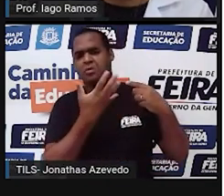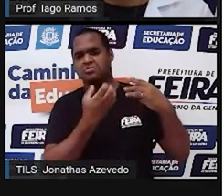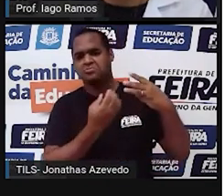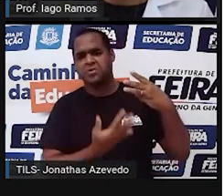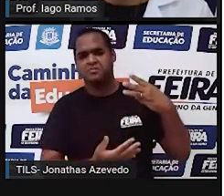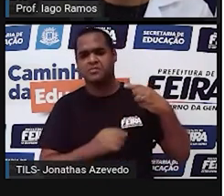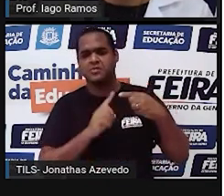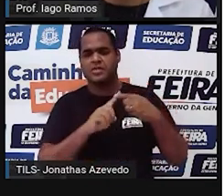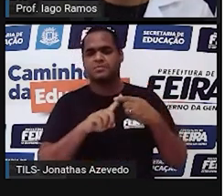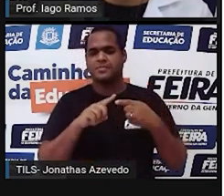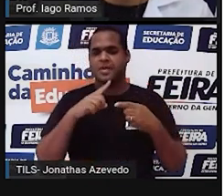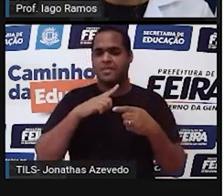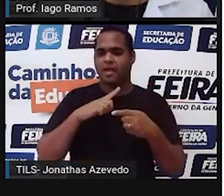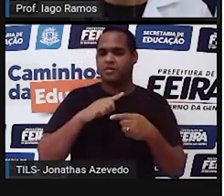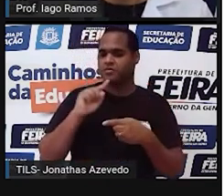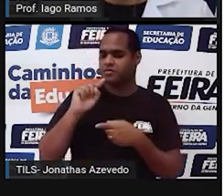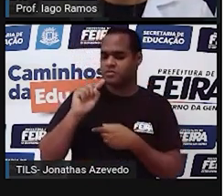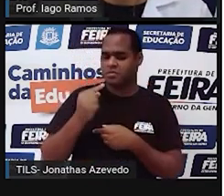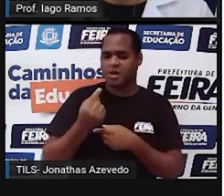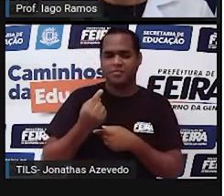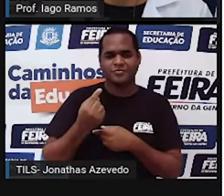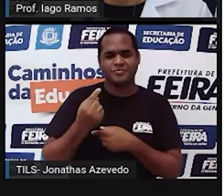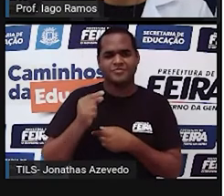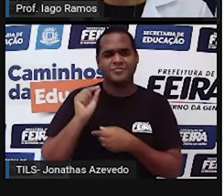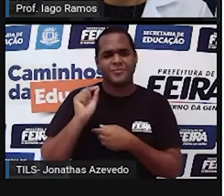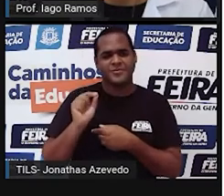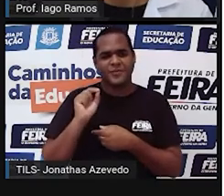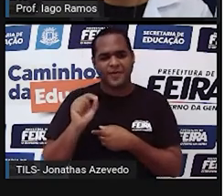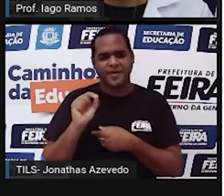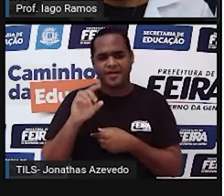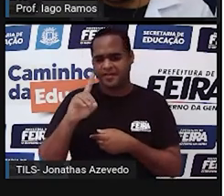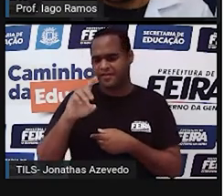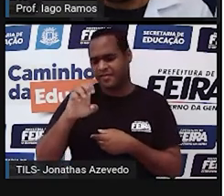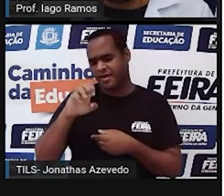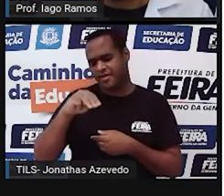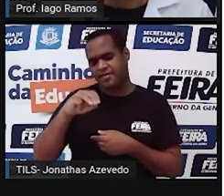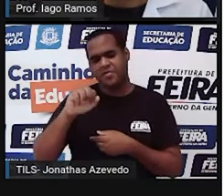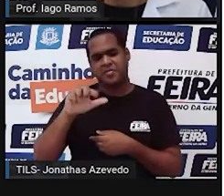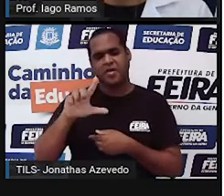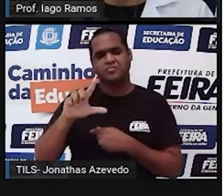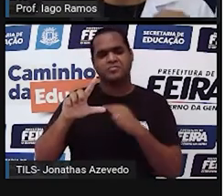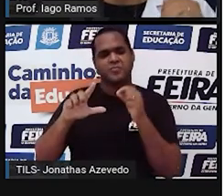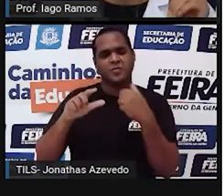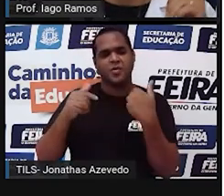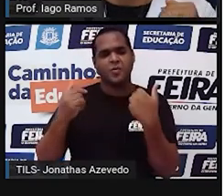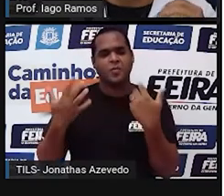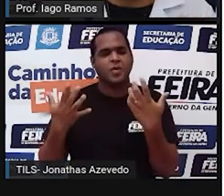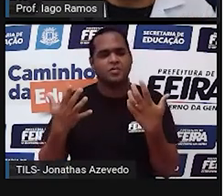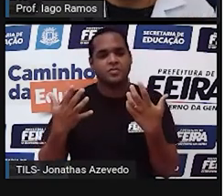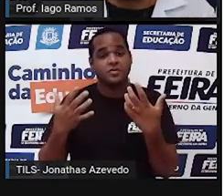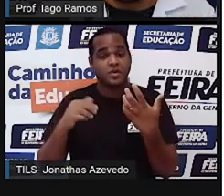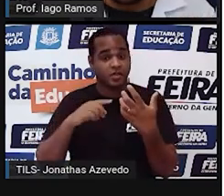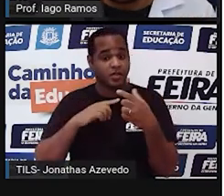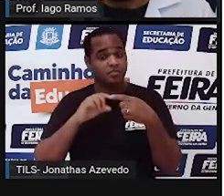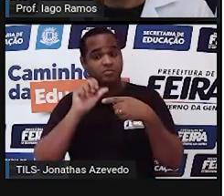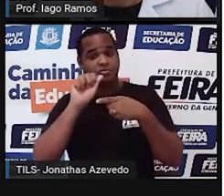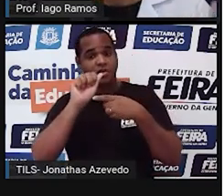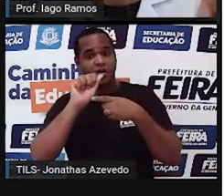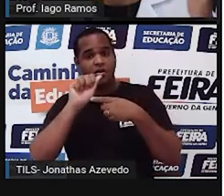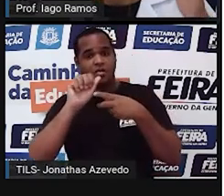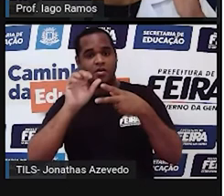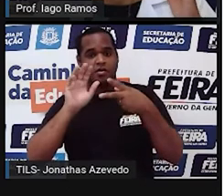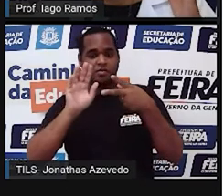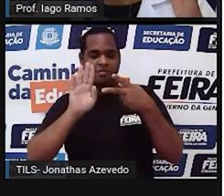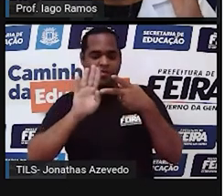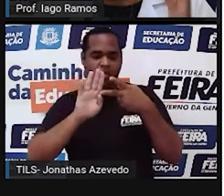escrito usando a representação de número decimal? é o número que está no item A? É o